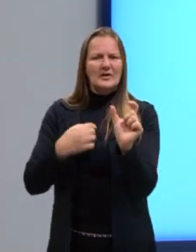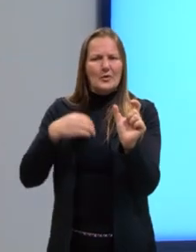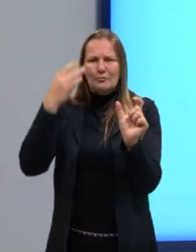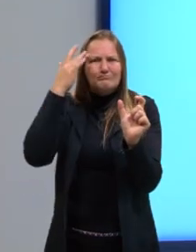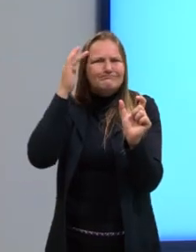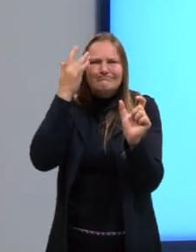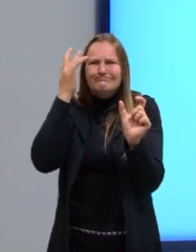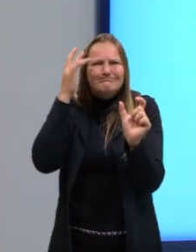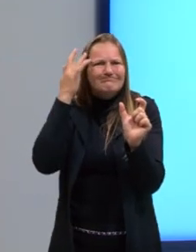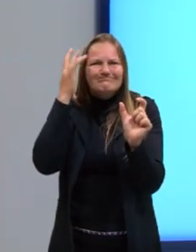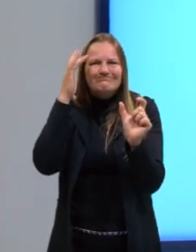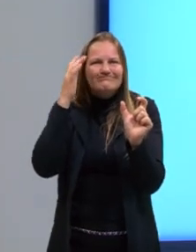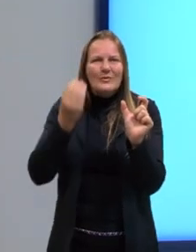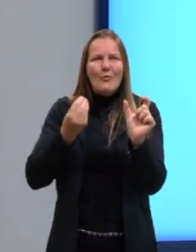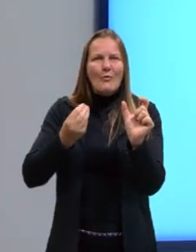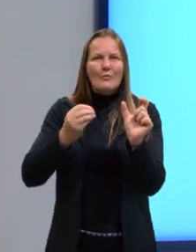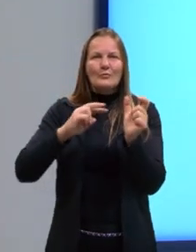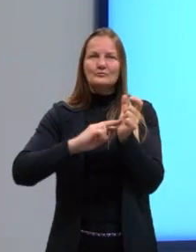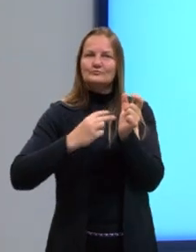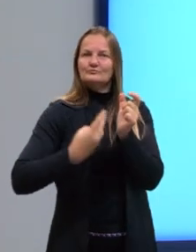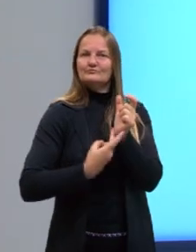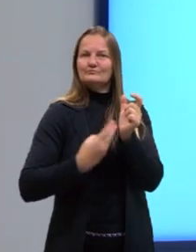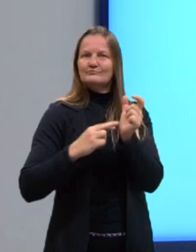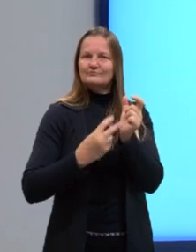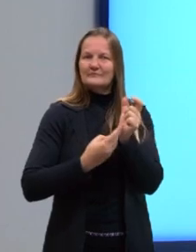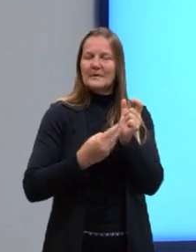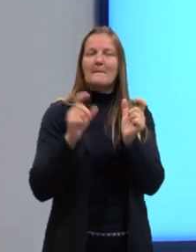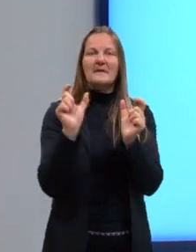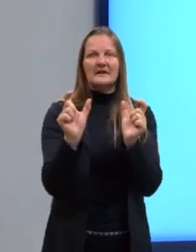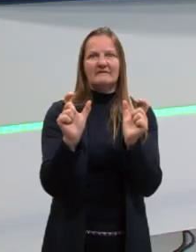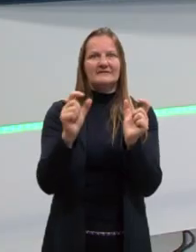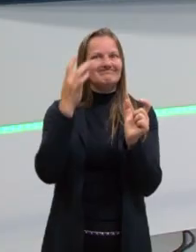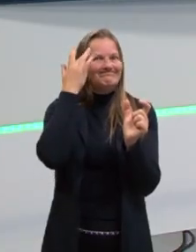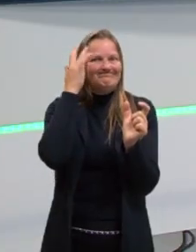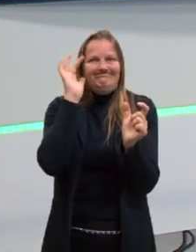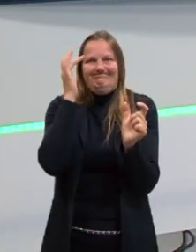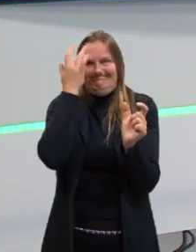saber o significado da palavra.